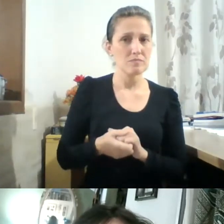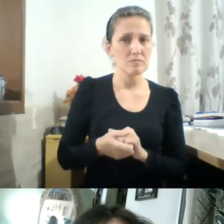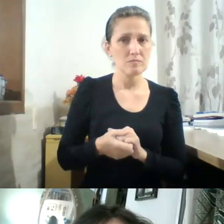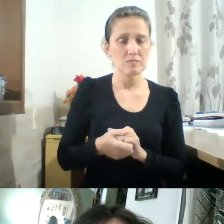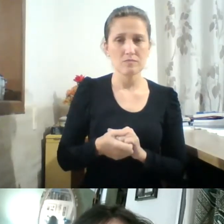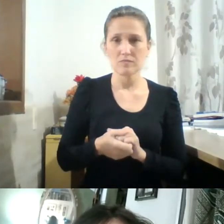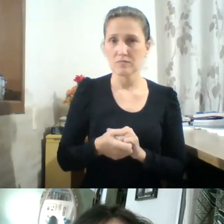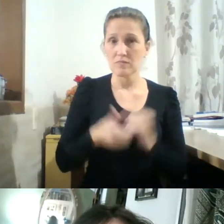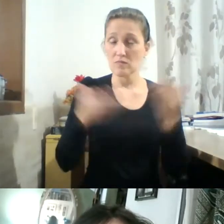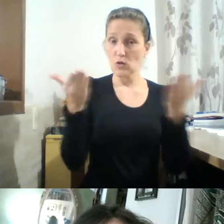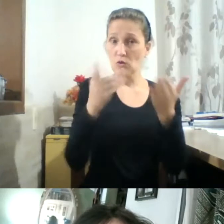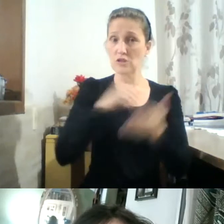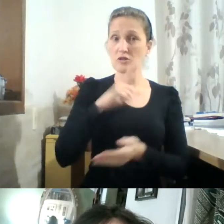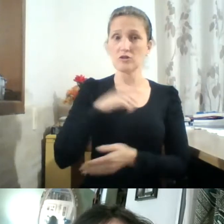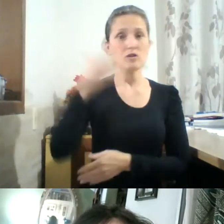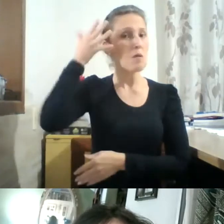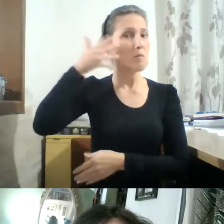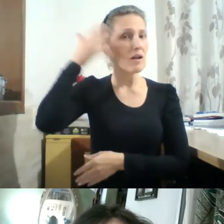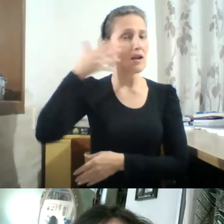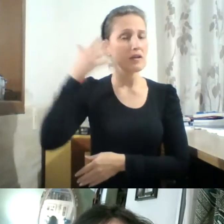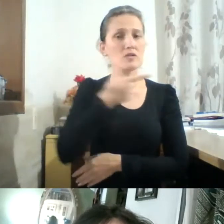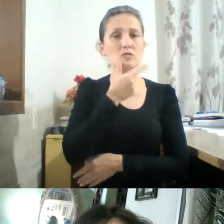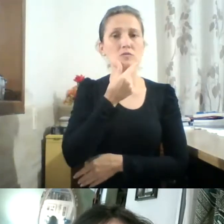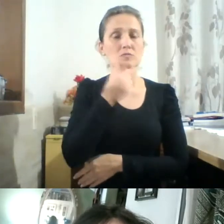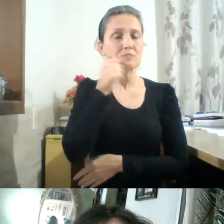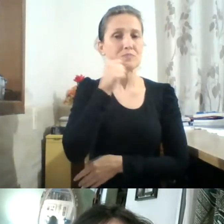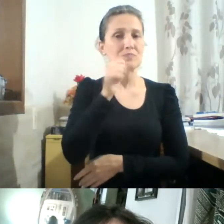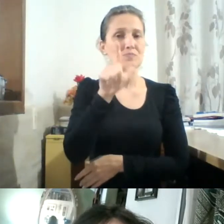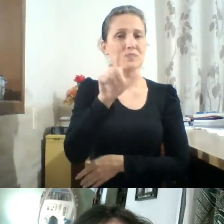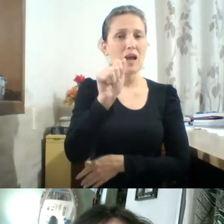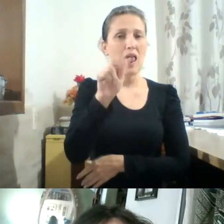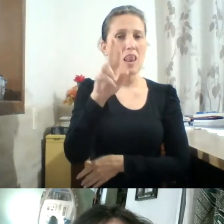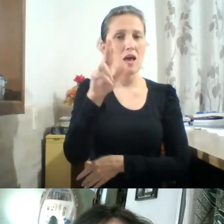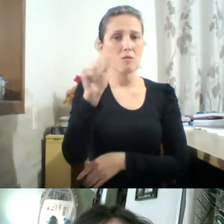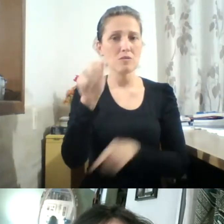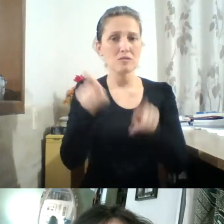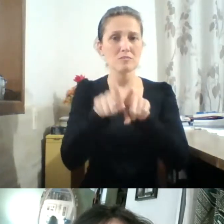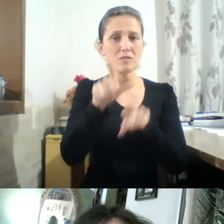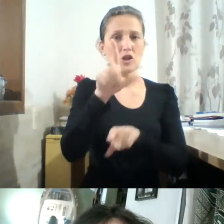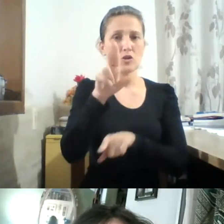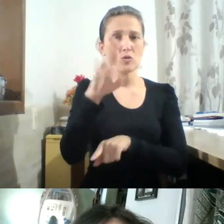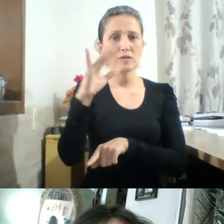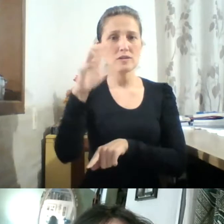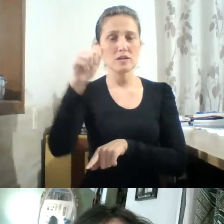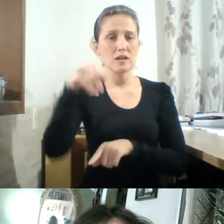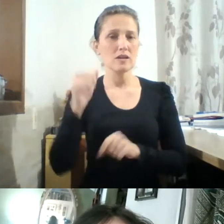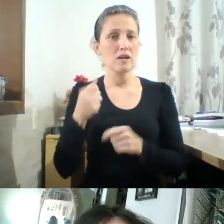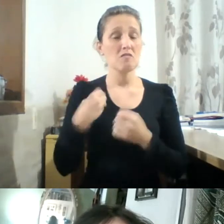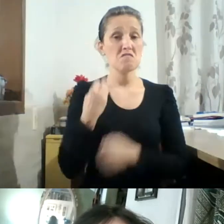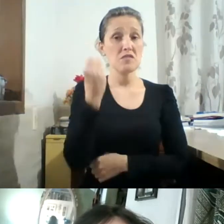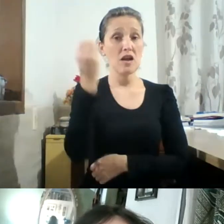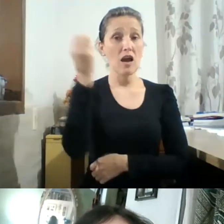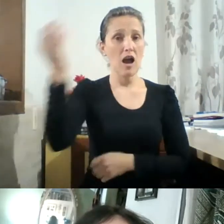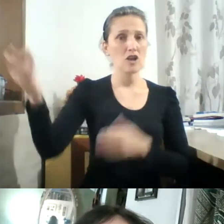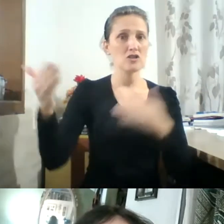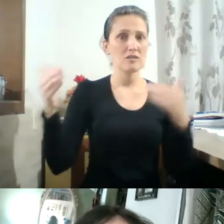Hoje nós teremos a palestra com a Laura e a Lucila, com o tema Viagem pelo Fantástico, uma homenagem a Boris Kossoy.